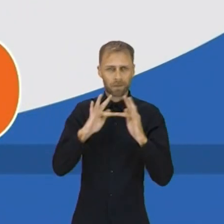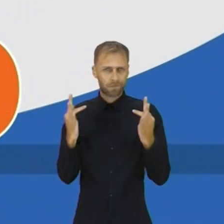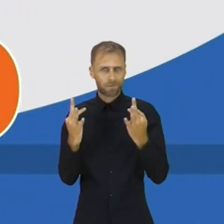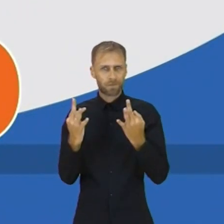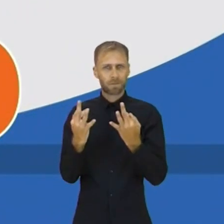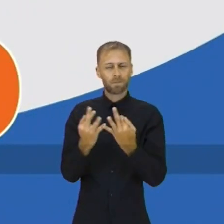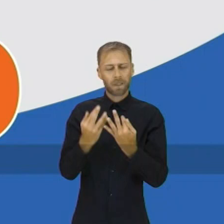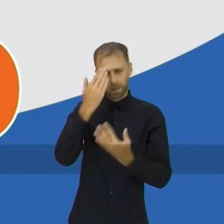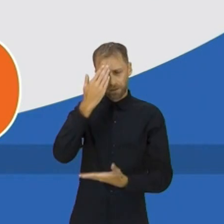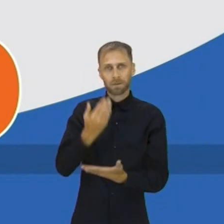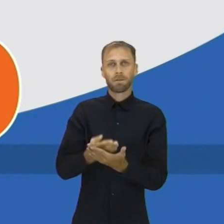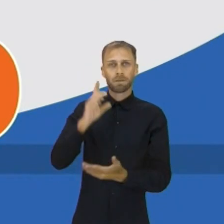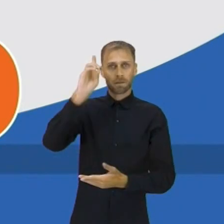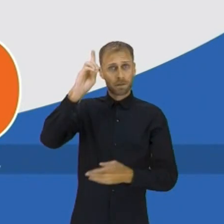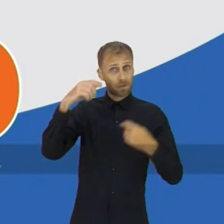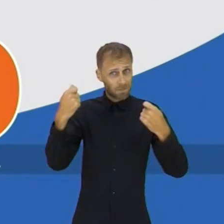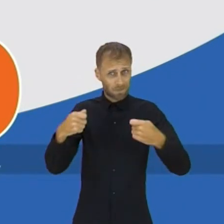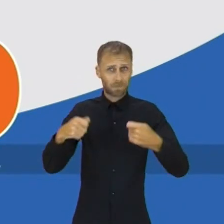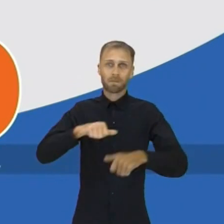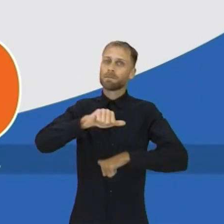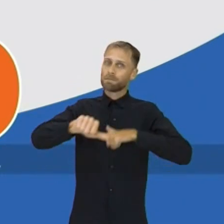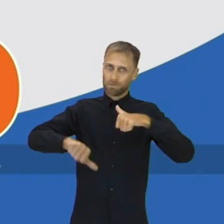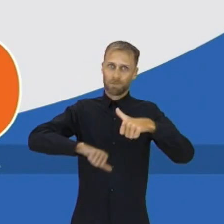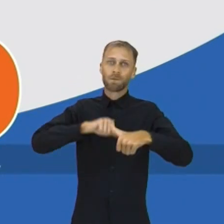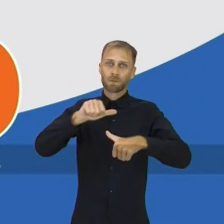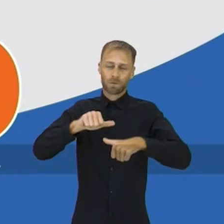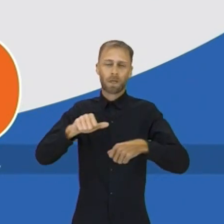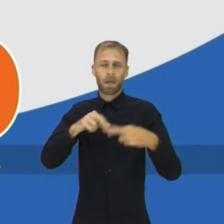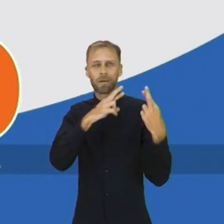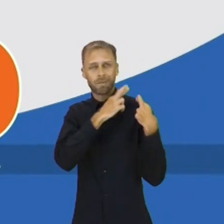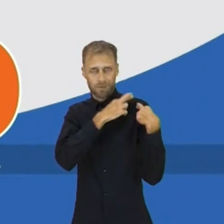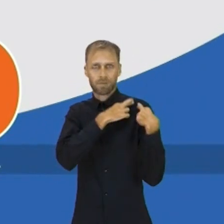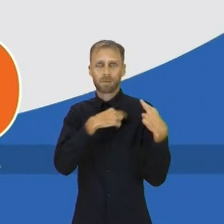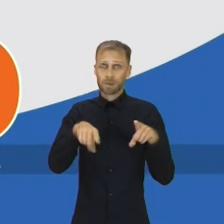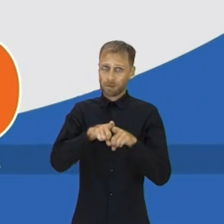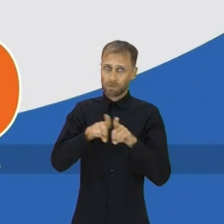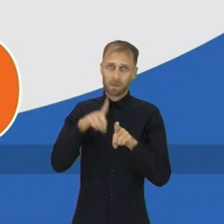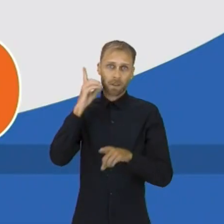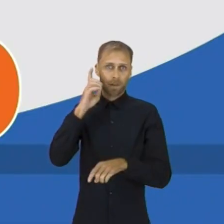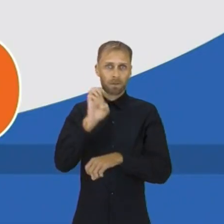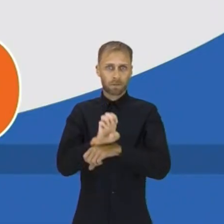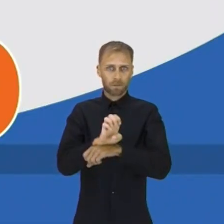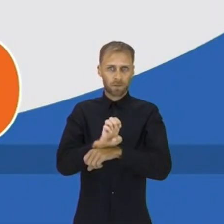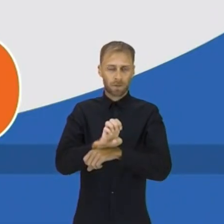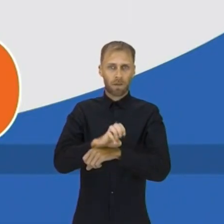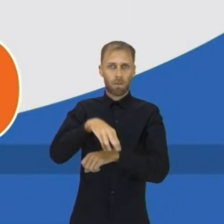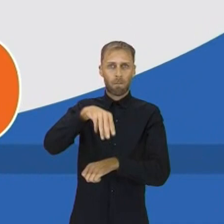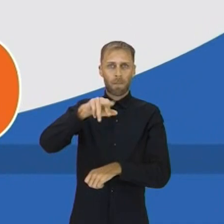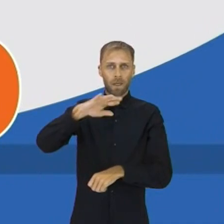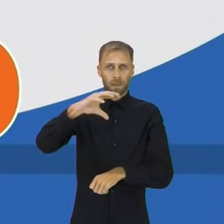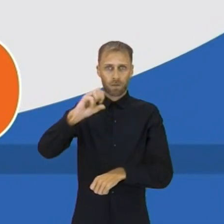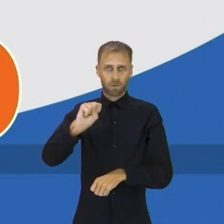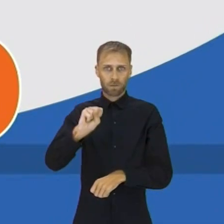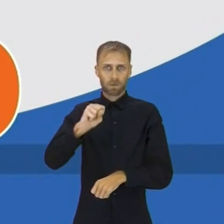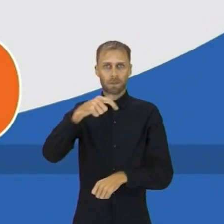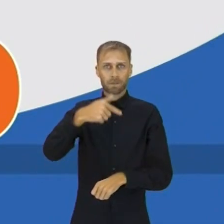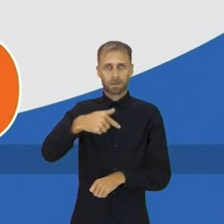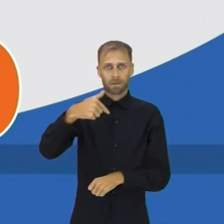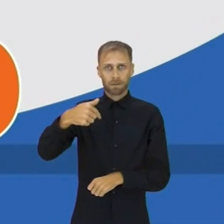família e nos valores cristãos. Precisamos de renovação com responsabilidade. Deputado estadual Marcos Duarte,